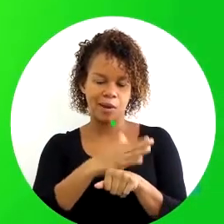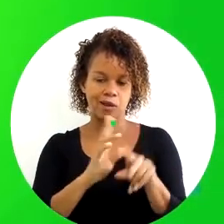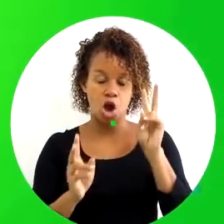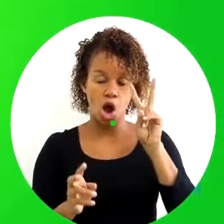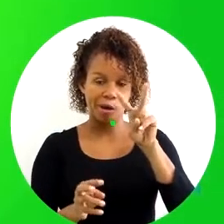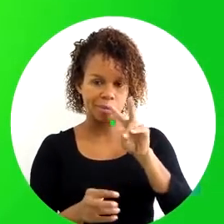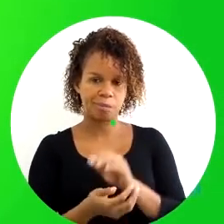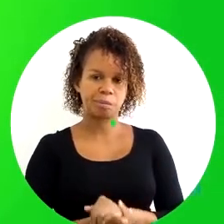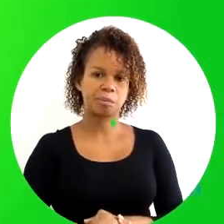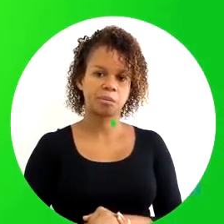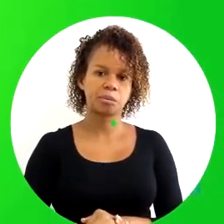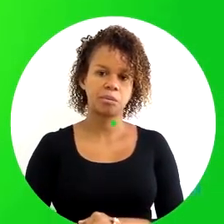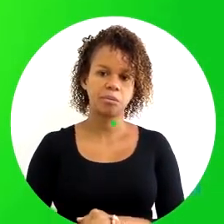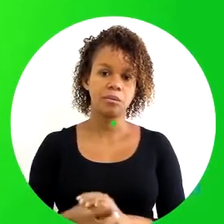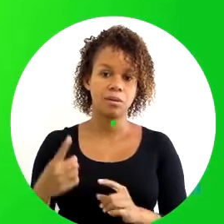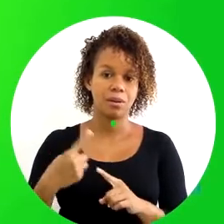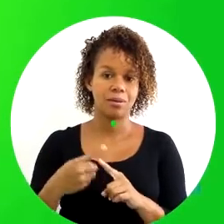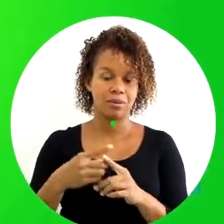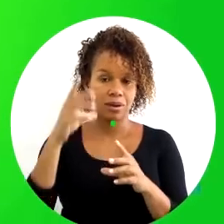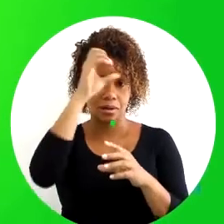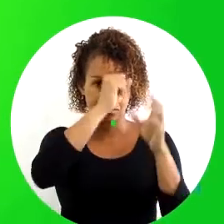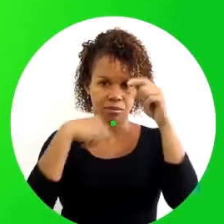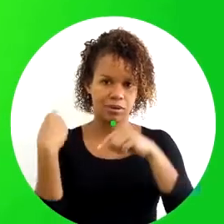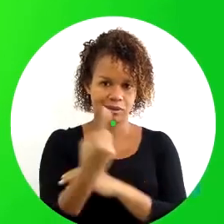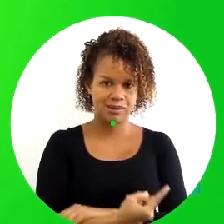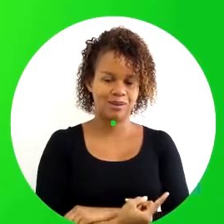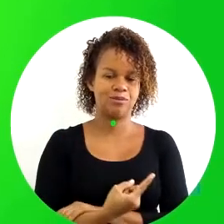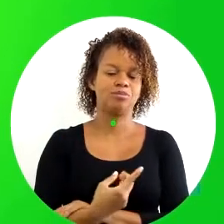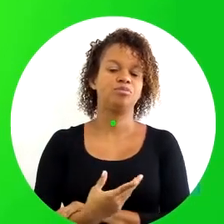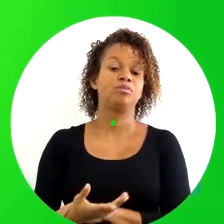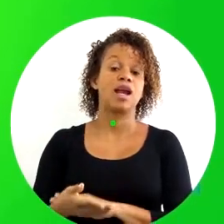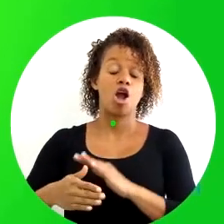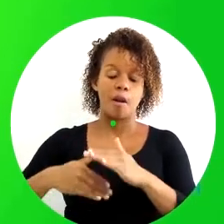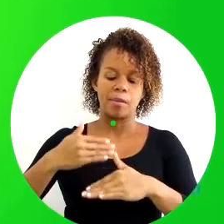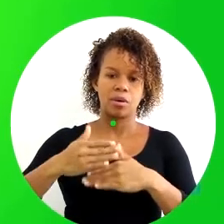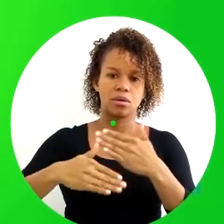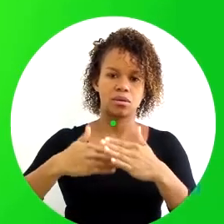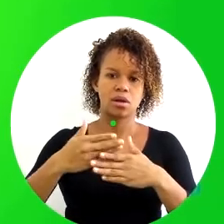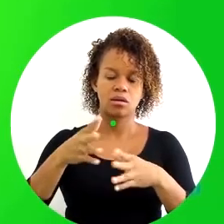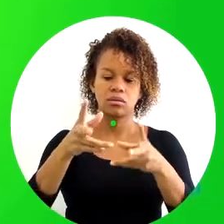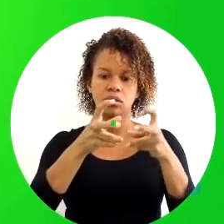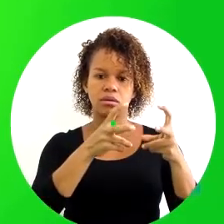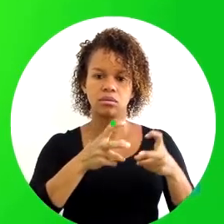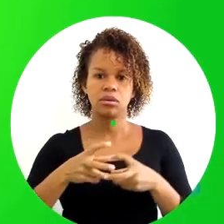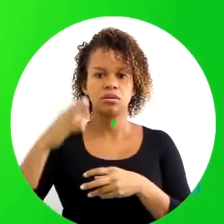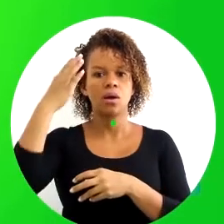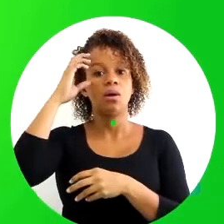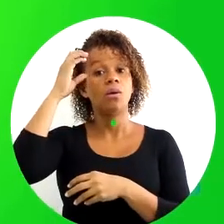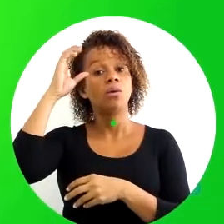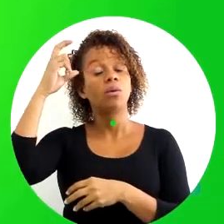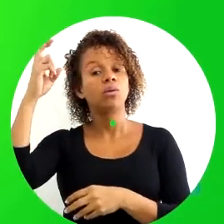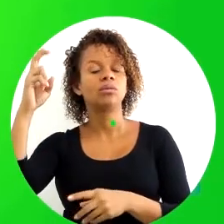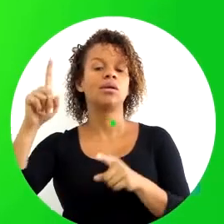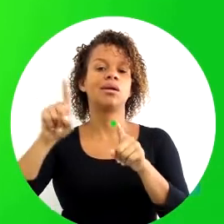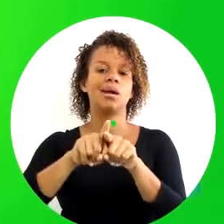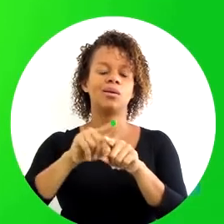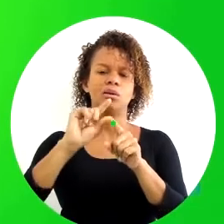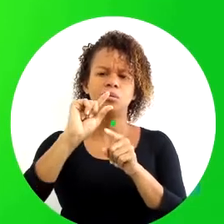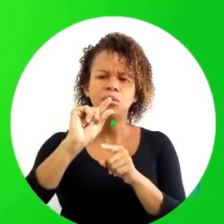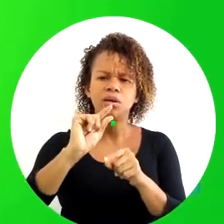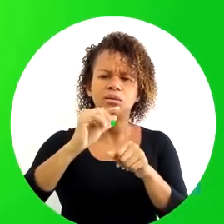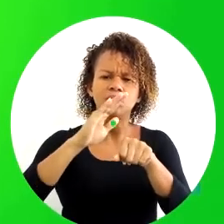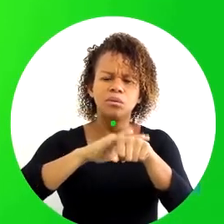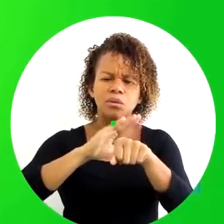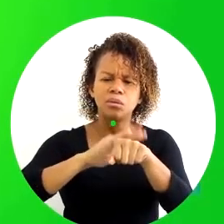treinamento. Vamos dar uma olhadinha? Porque ele tem muito a ensinar para a gente. O conceito de treinamento é o seguinte. É um processo de assimilação cultural de curto